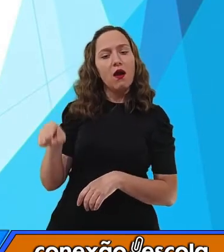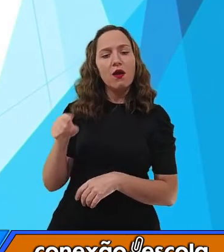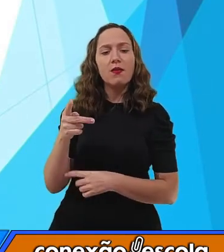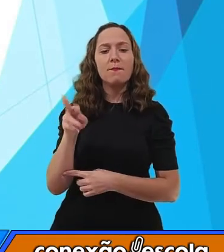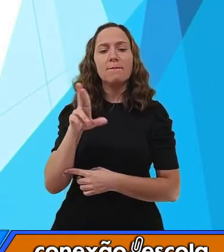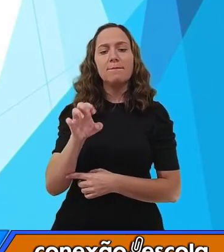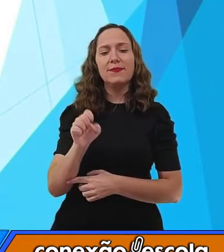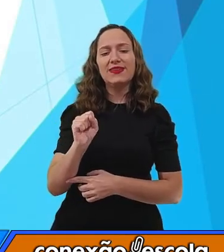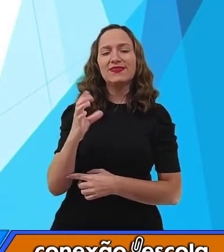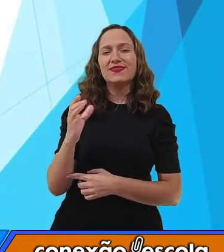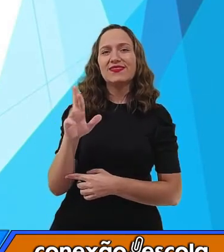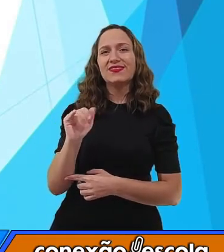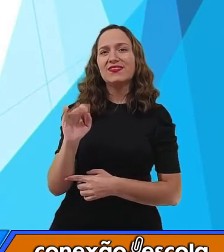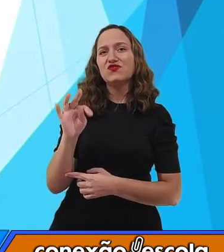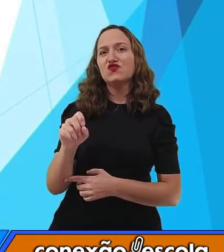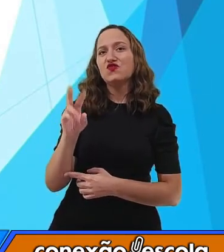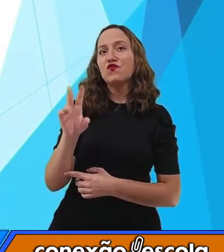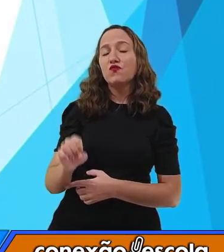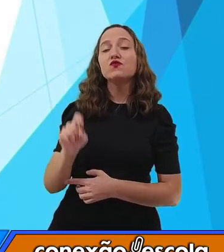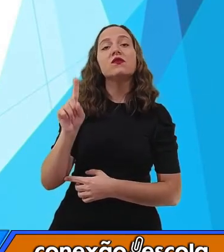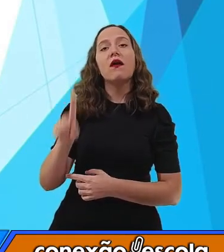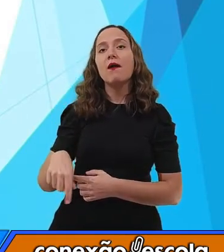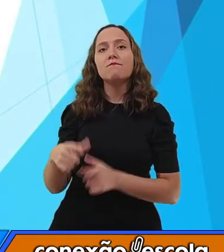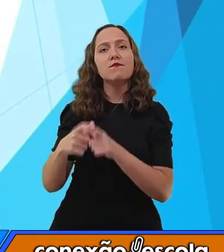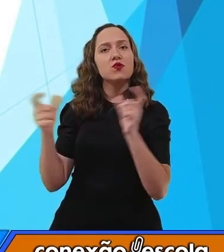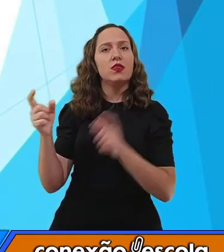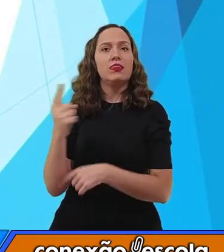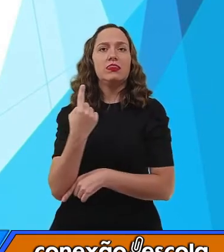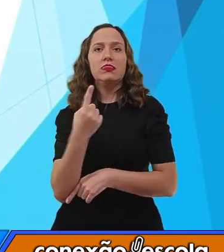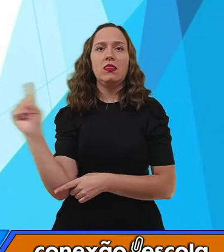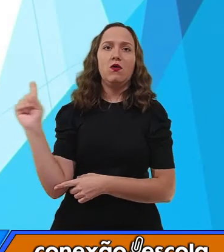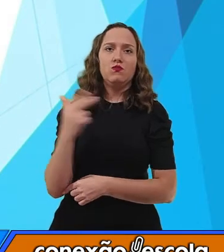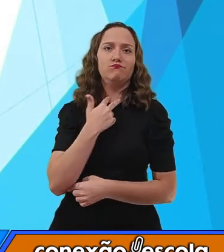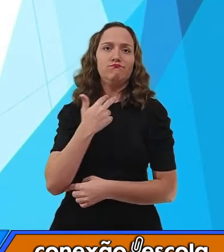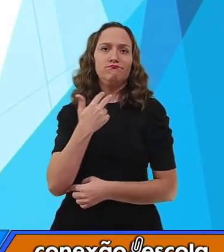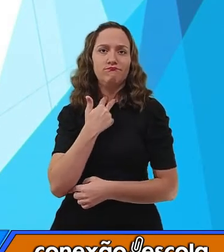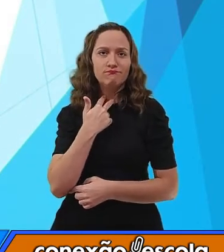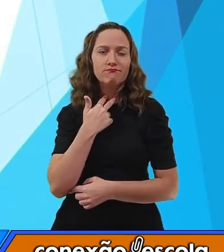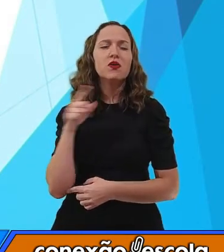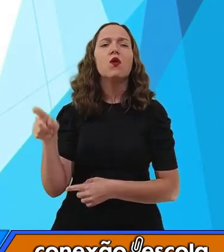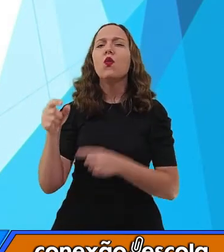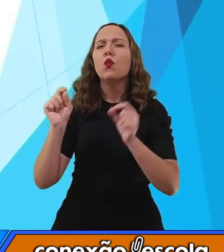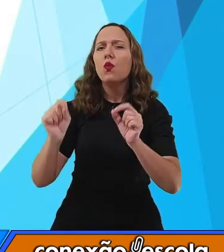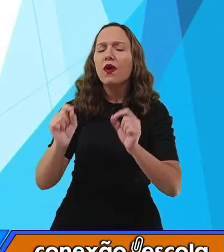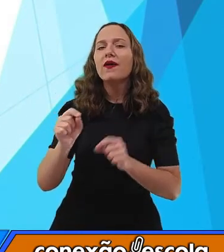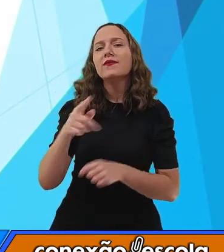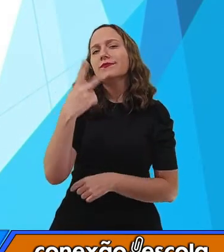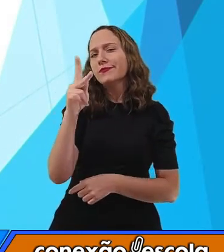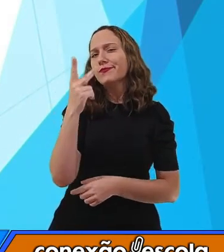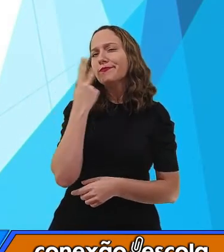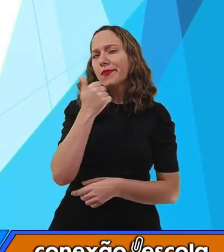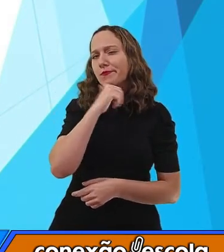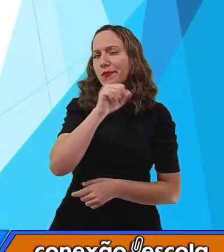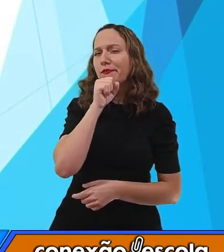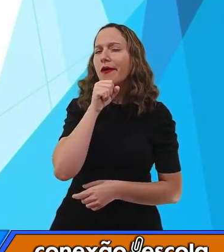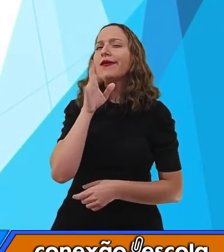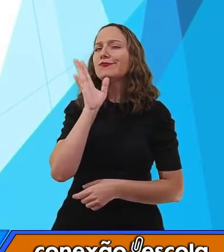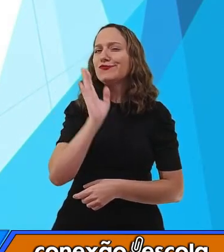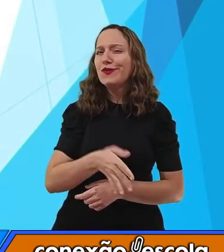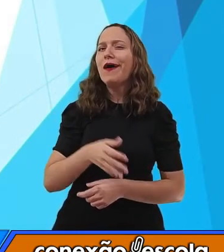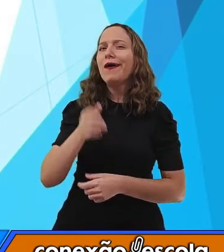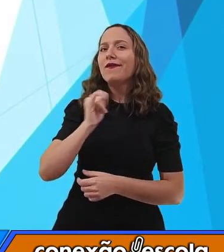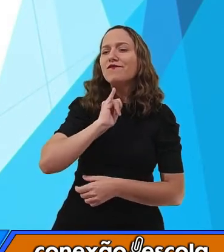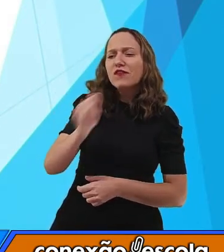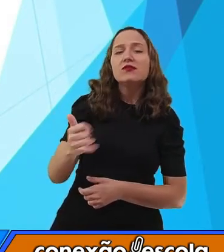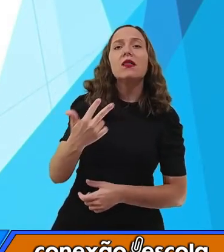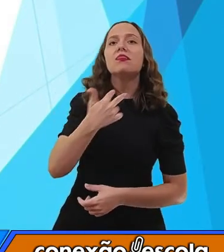verbo para tentar impedir a pessoa de fazer algo, né? Esse verbo imperativo, lembra? Era que seus pais usavam bastante para não deixar você